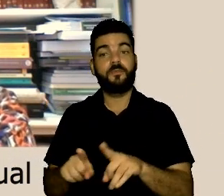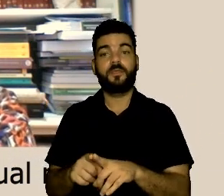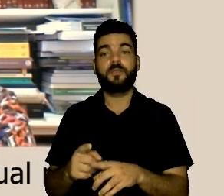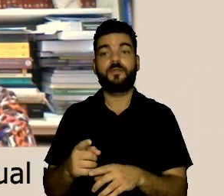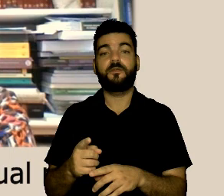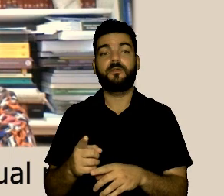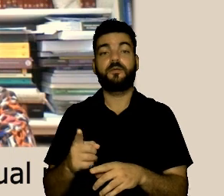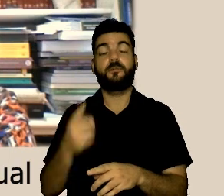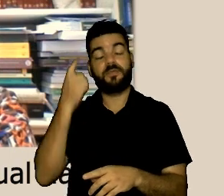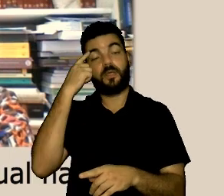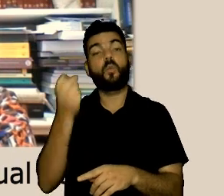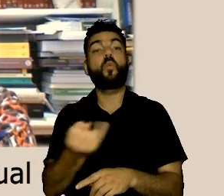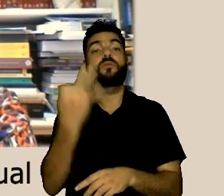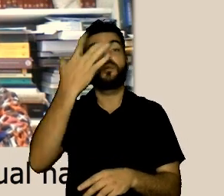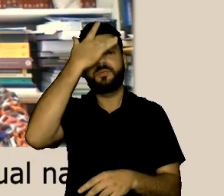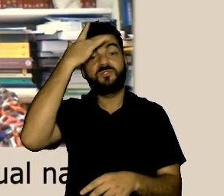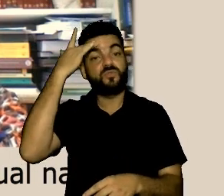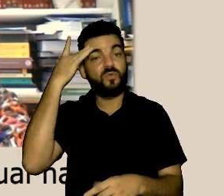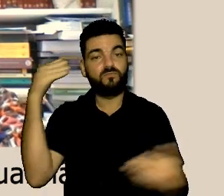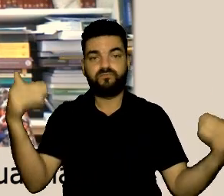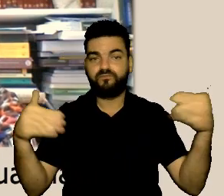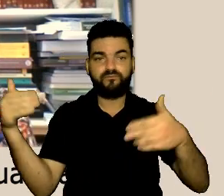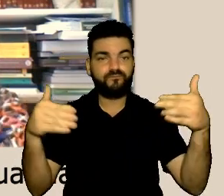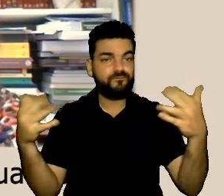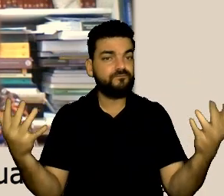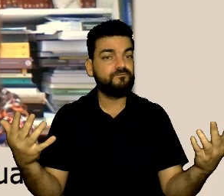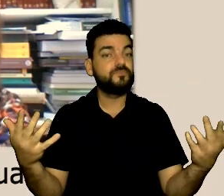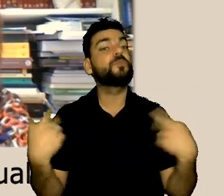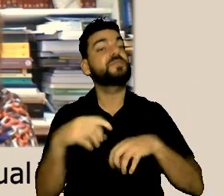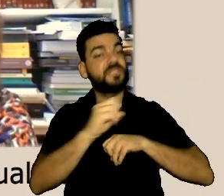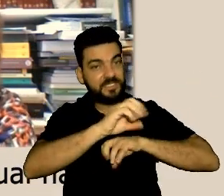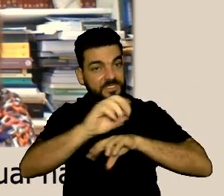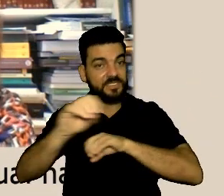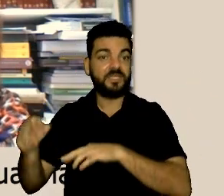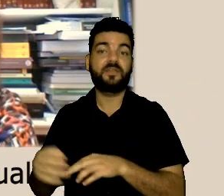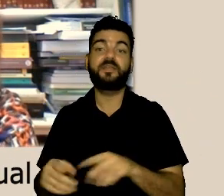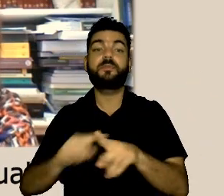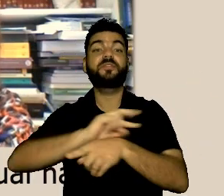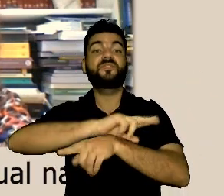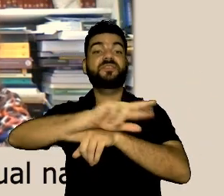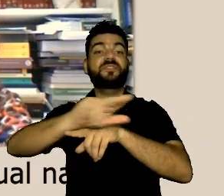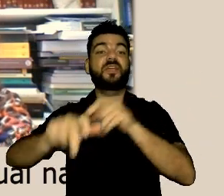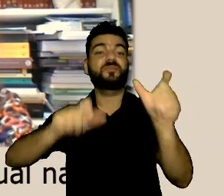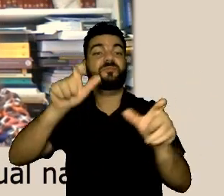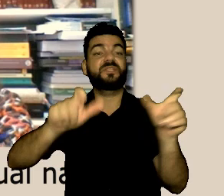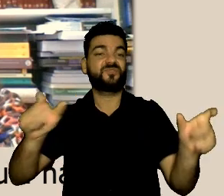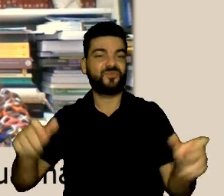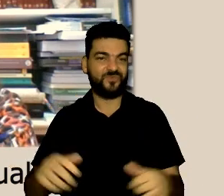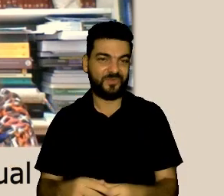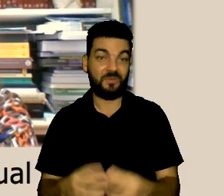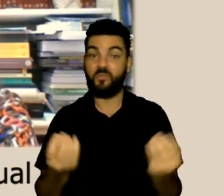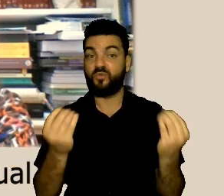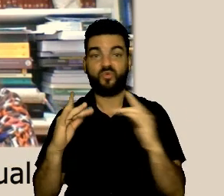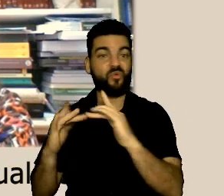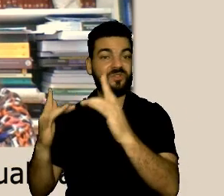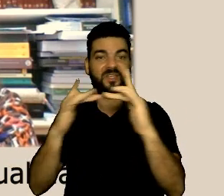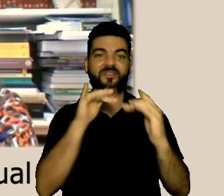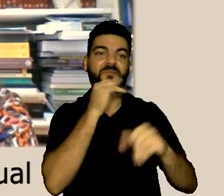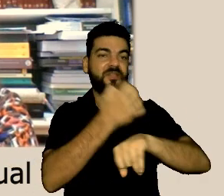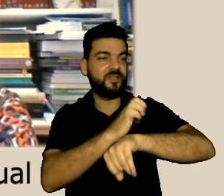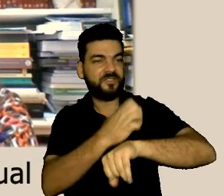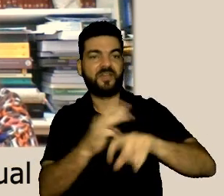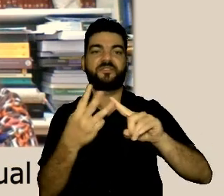alimentado rotineiramente até pelo fluxo de pessoas né e também pela